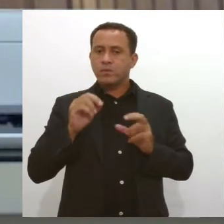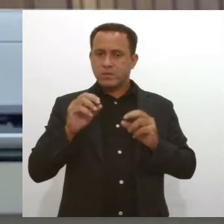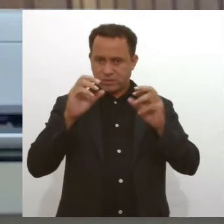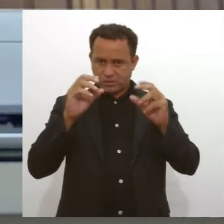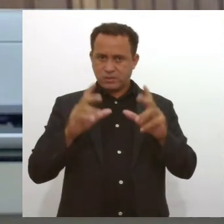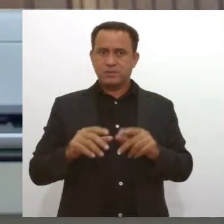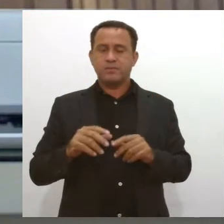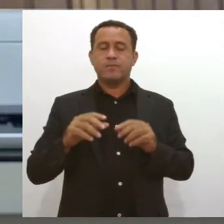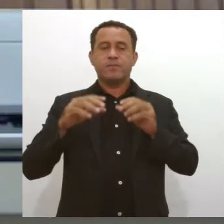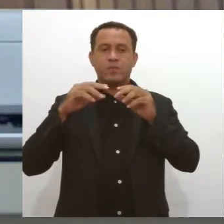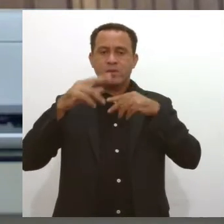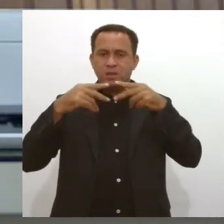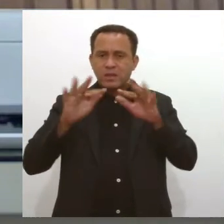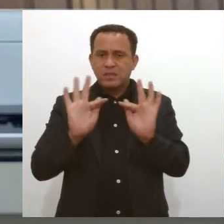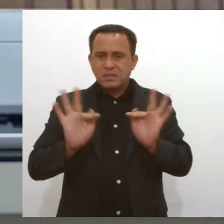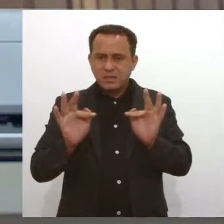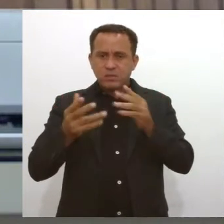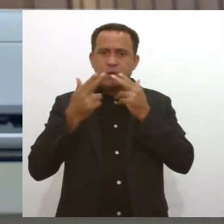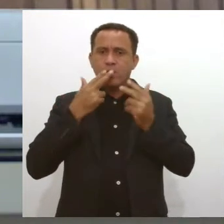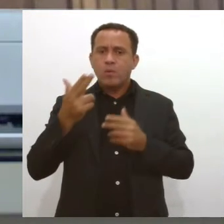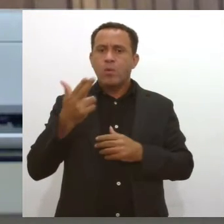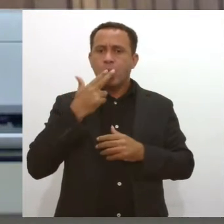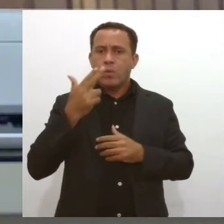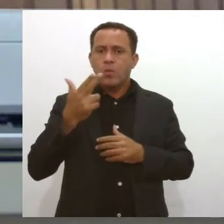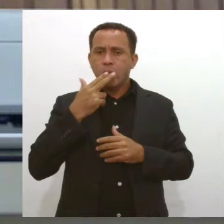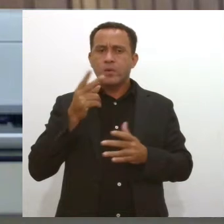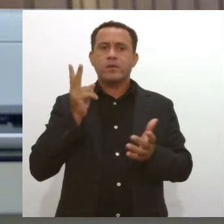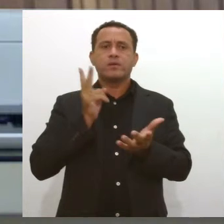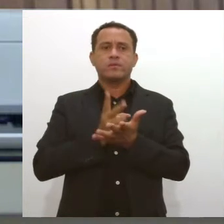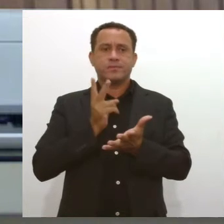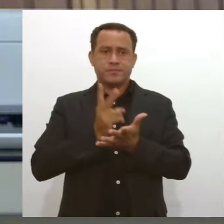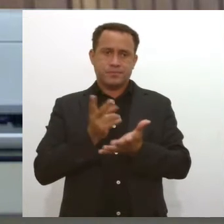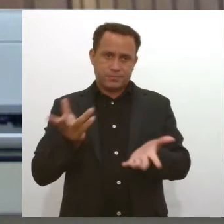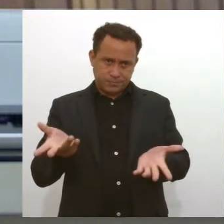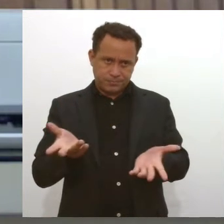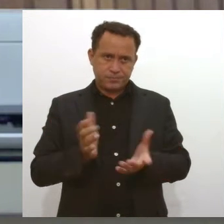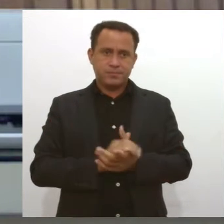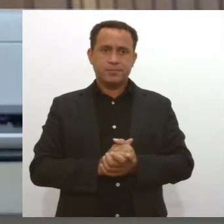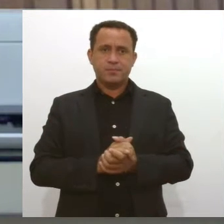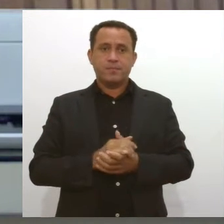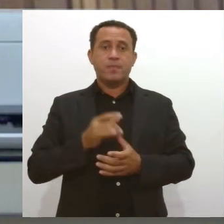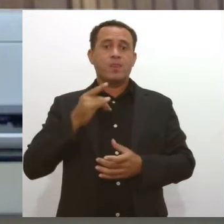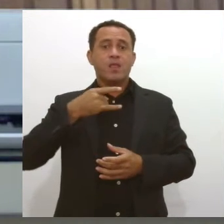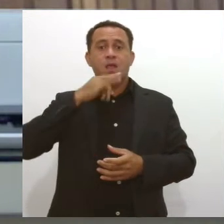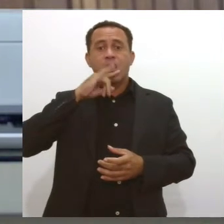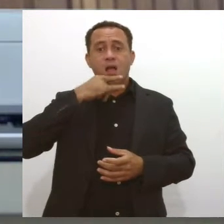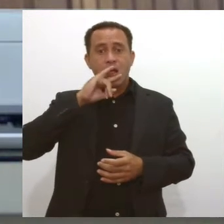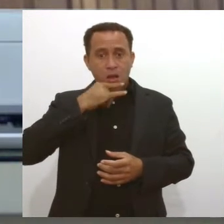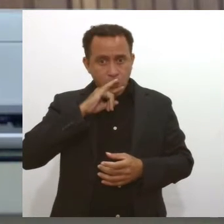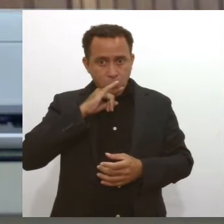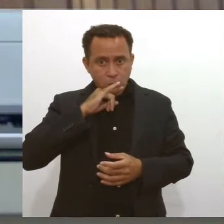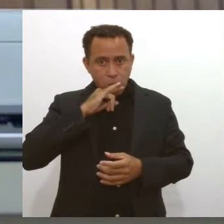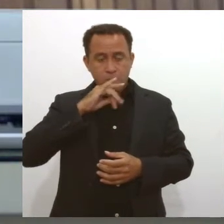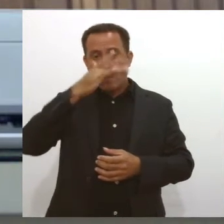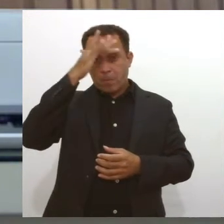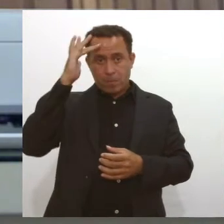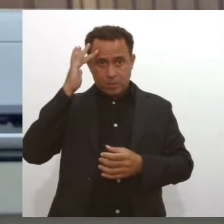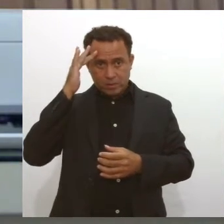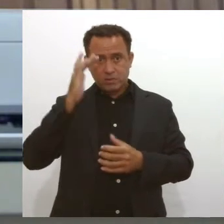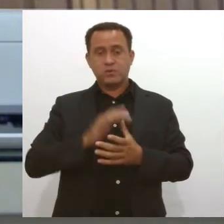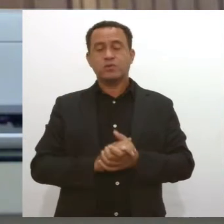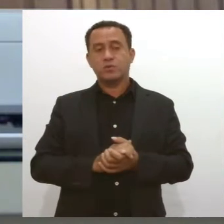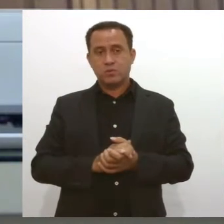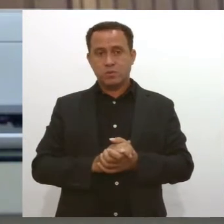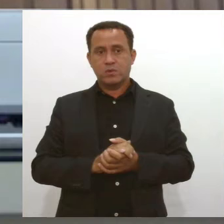cigarro de palha, a ingestão periódica de álcool, esses pacientes, esses indivíduos que ficam